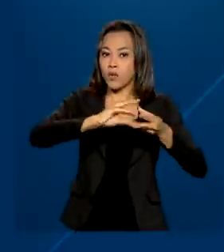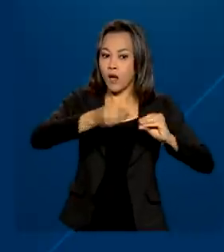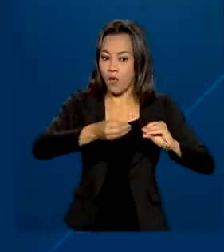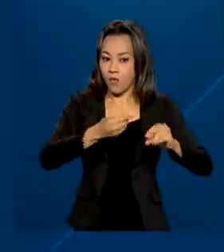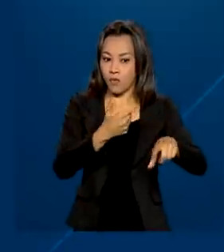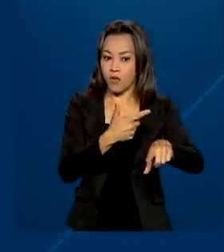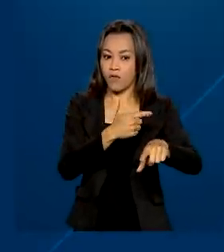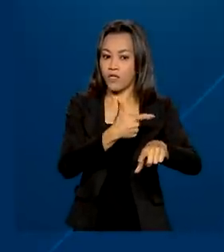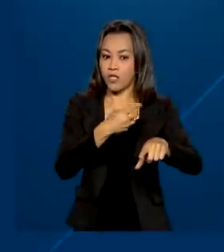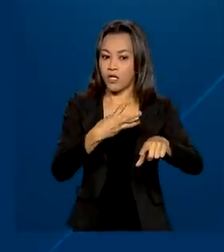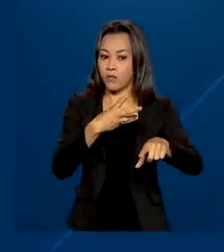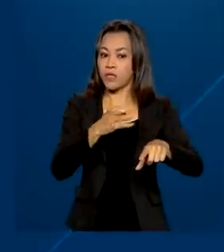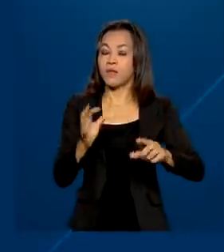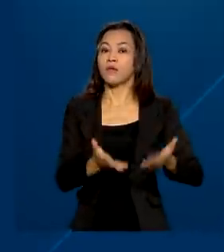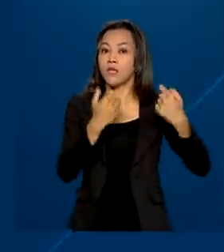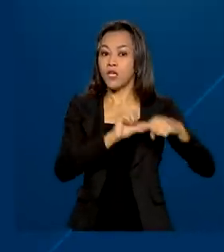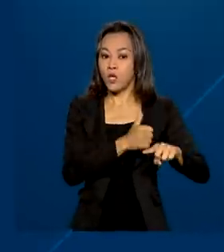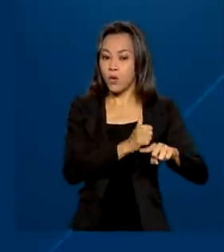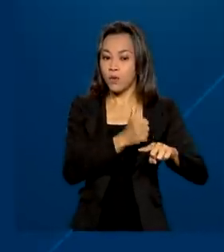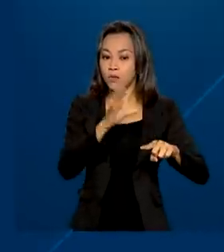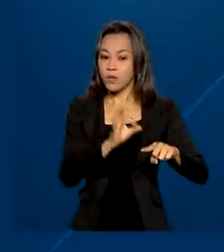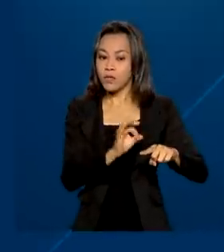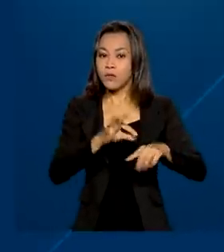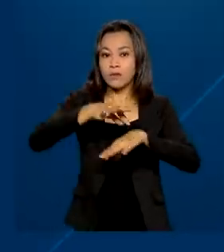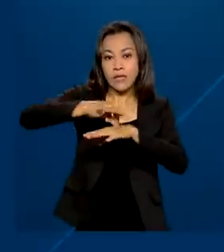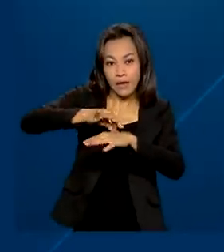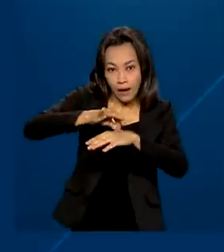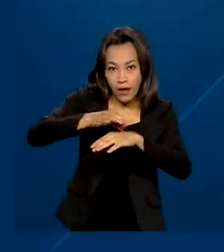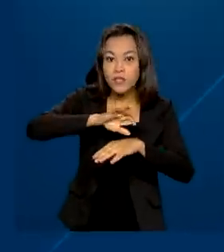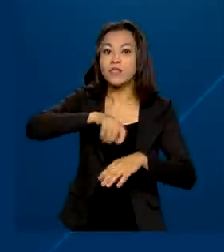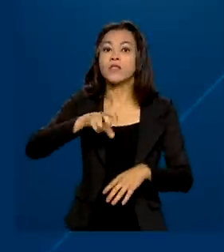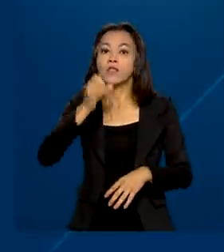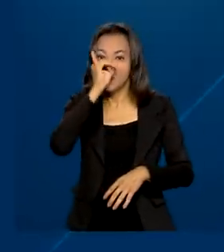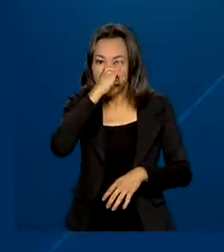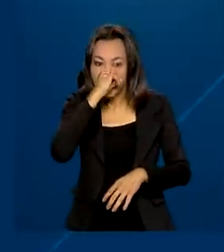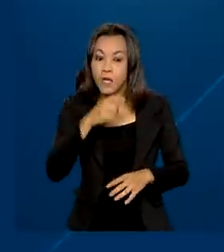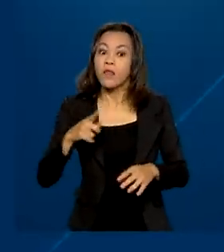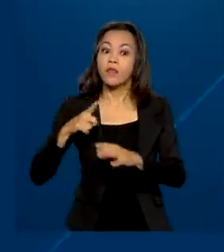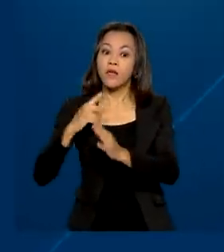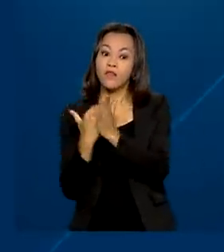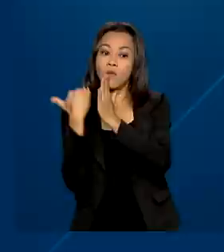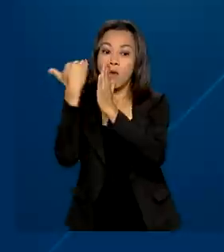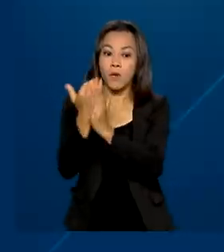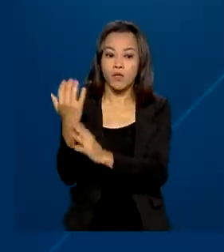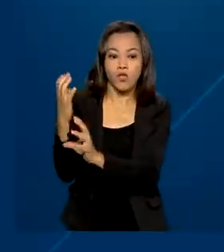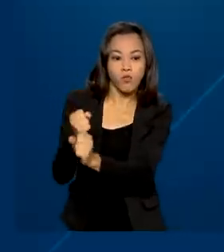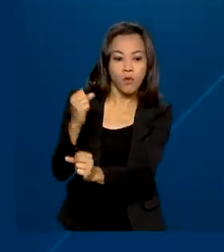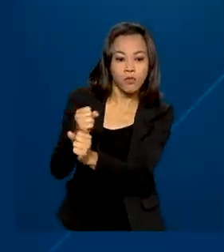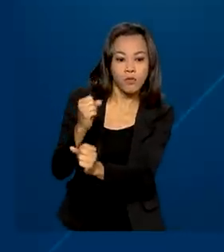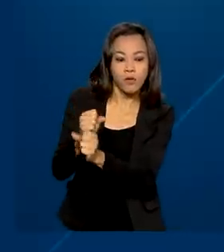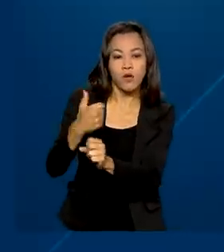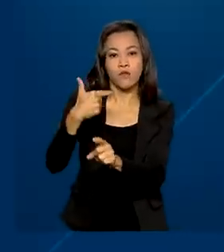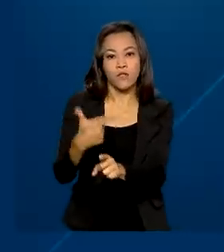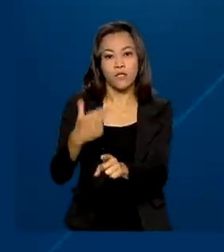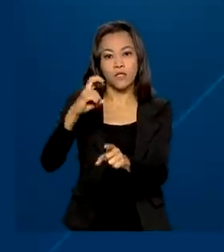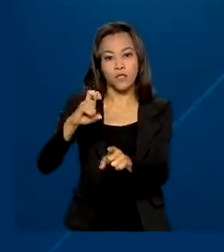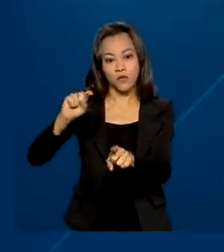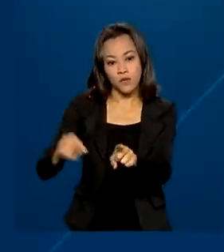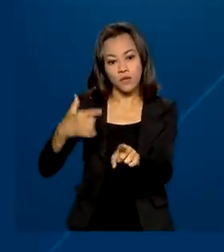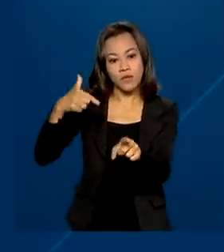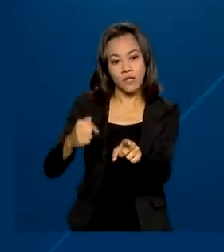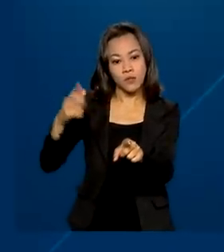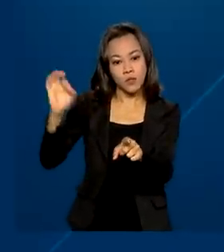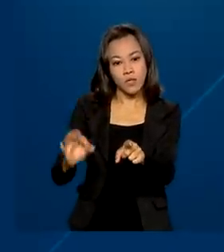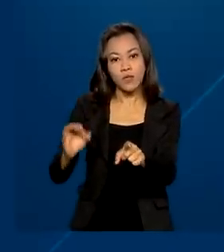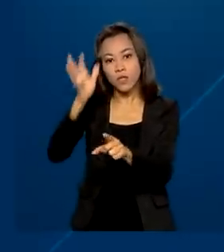% de carne suína. Em relação à receita, houve um aumento de 25,7% nas exportações de